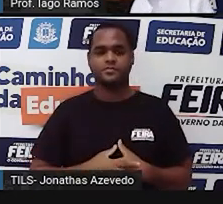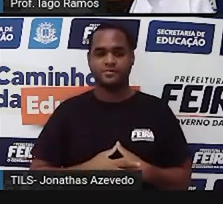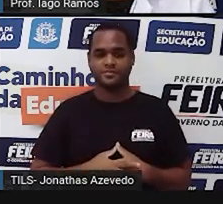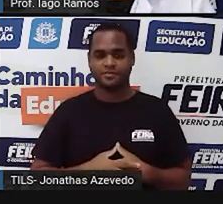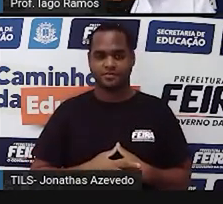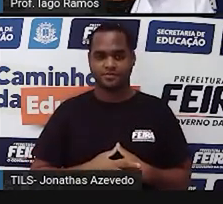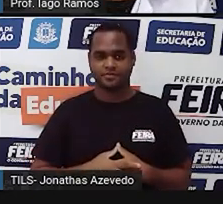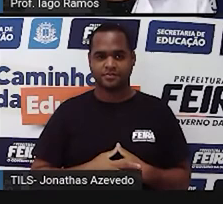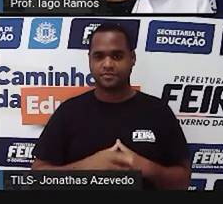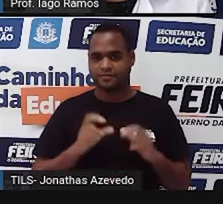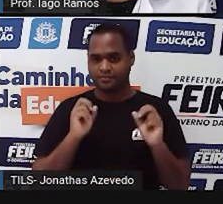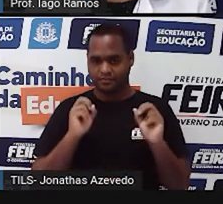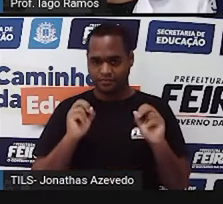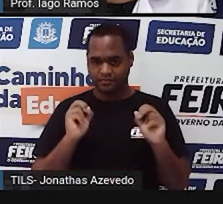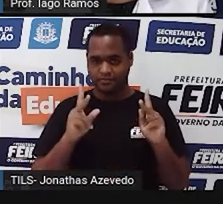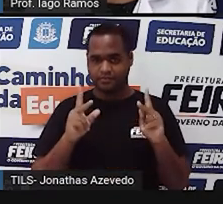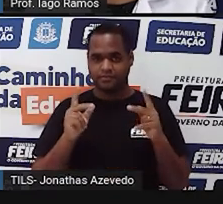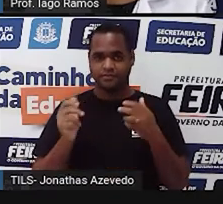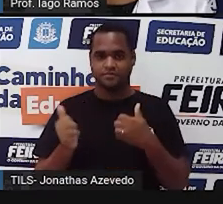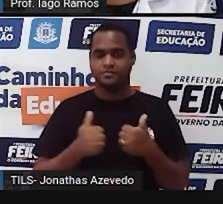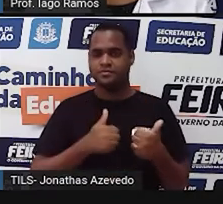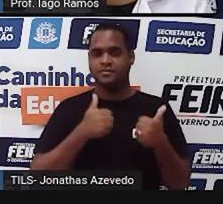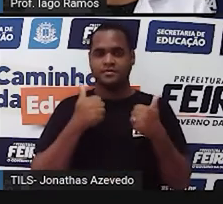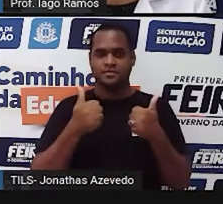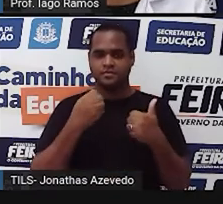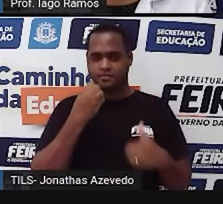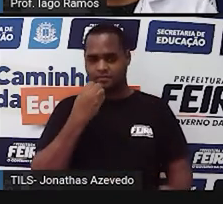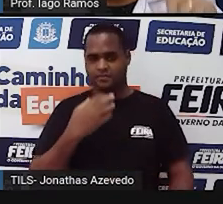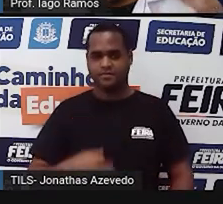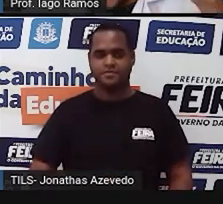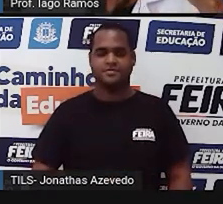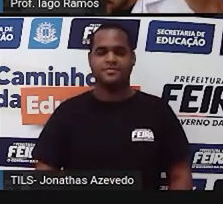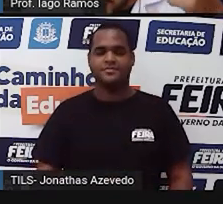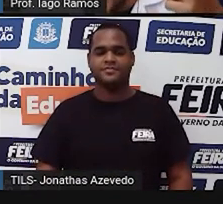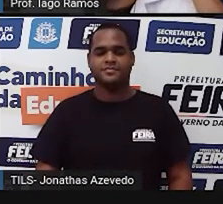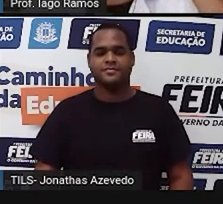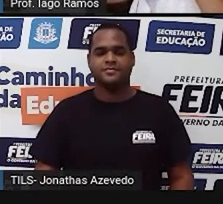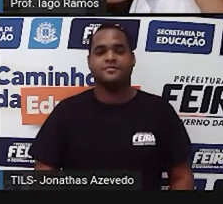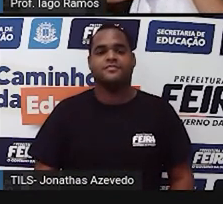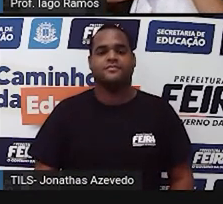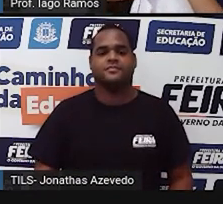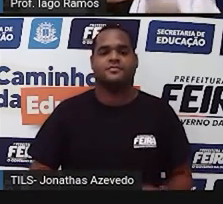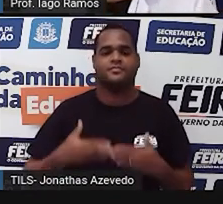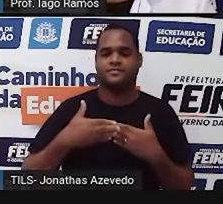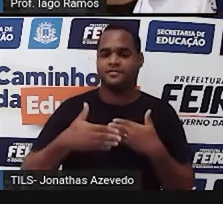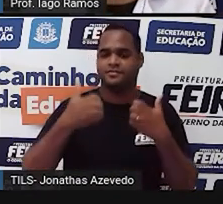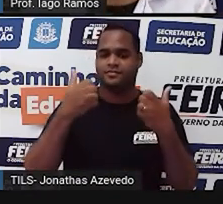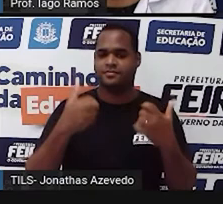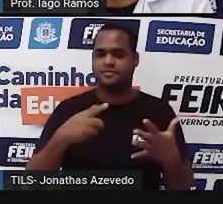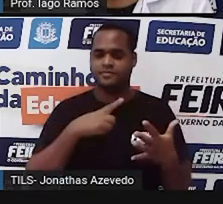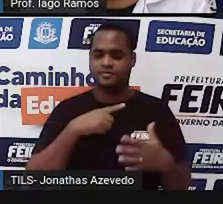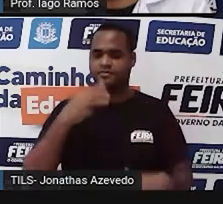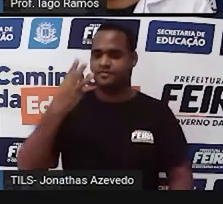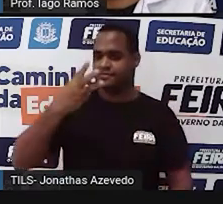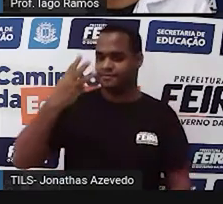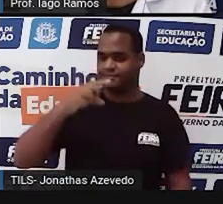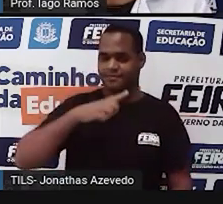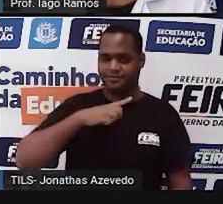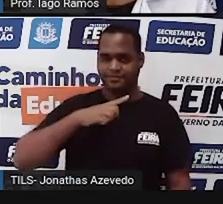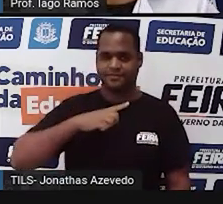Beleza? Bacana? Bom, é isso aí. Mas vamos avançar, porque tem uma terceira.